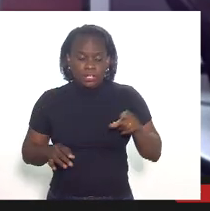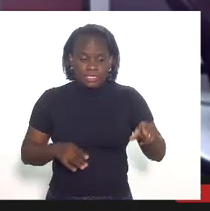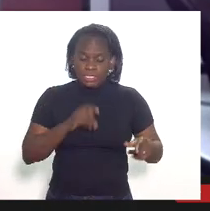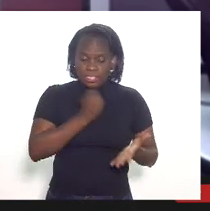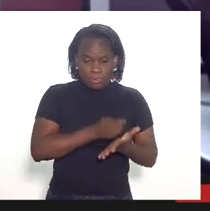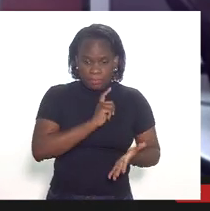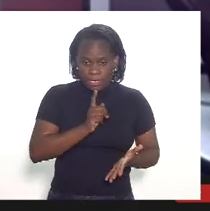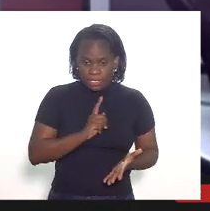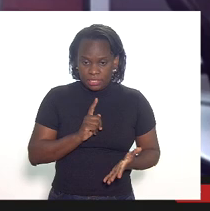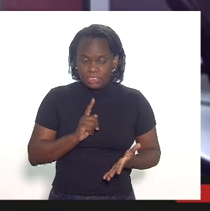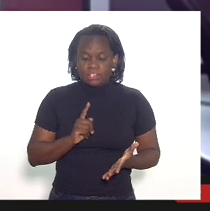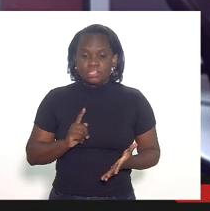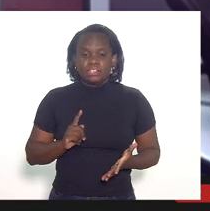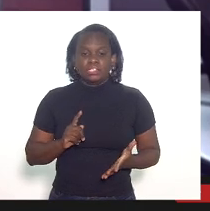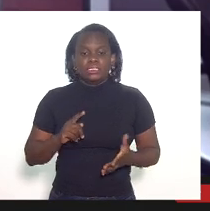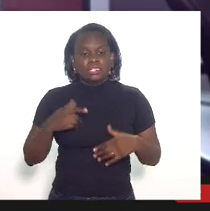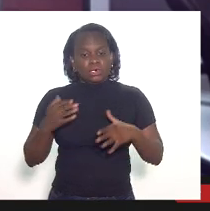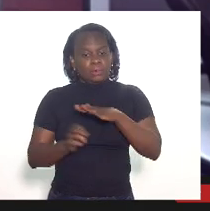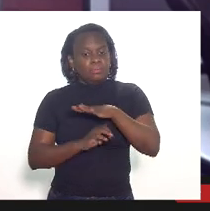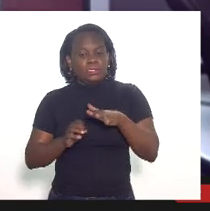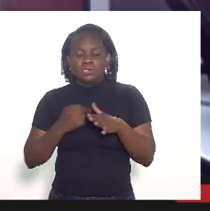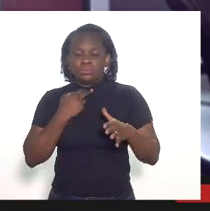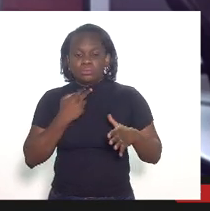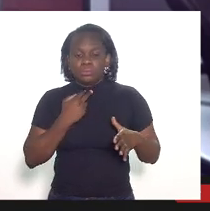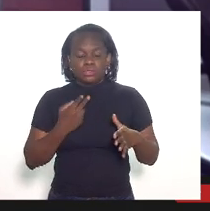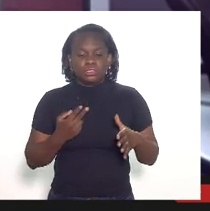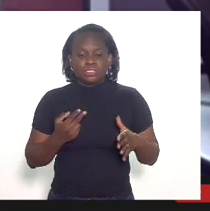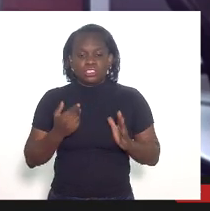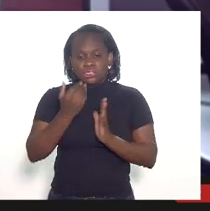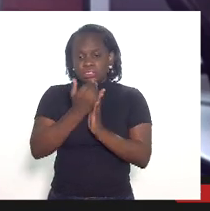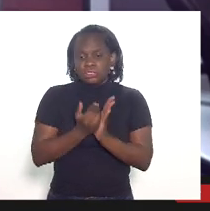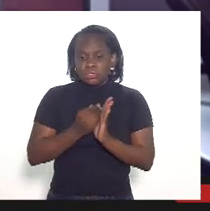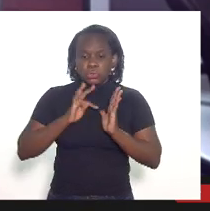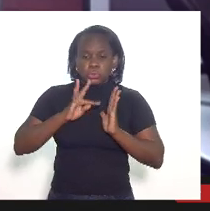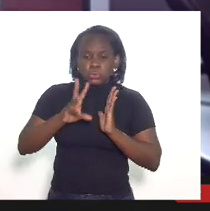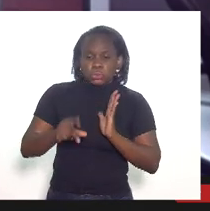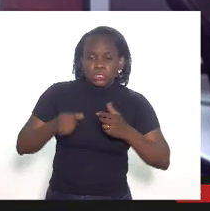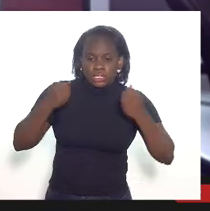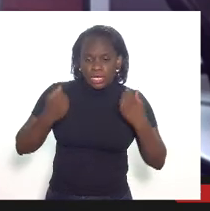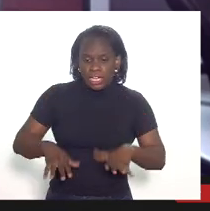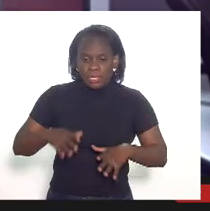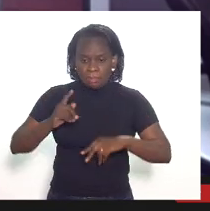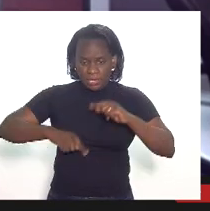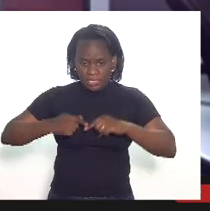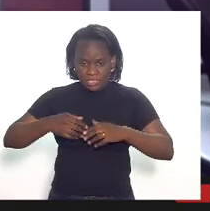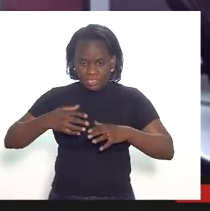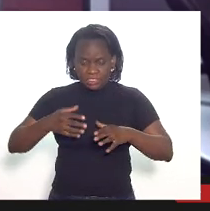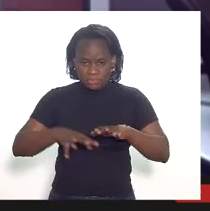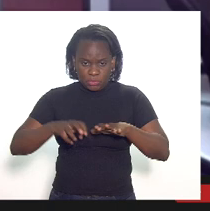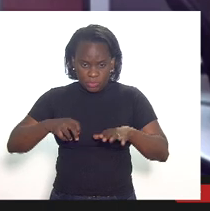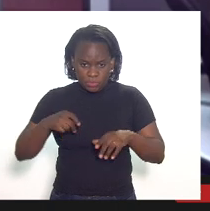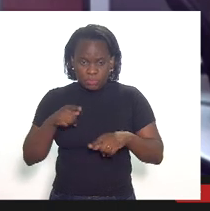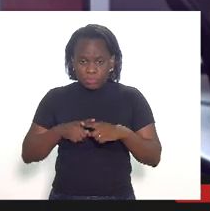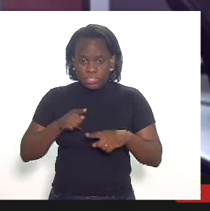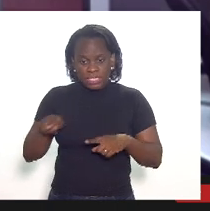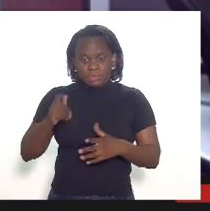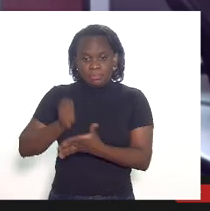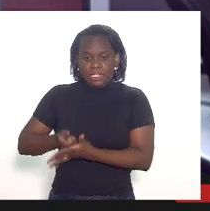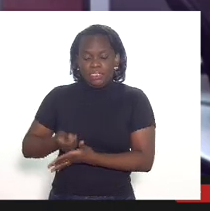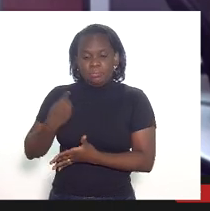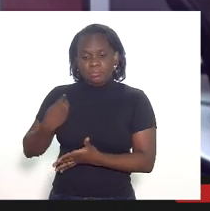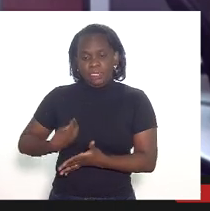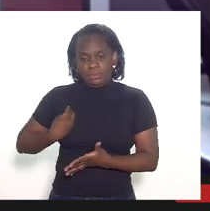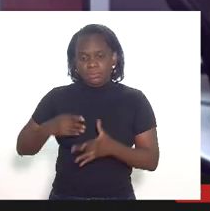que não paga a concessionária não pode deduzir todo o gasto com a sonda no campo que paga participação